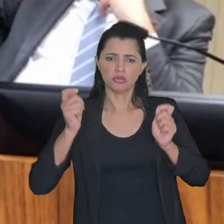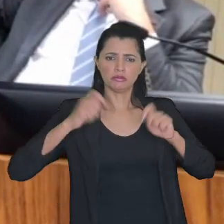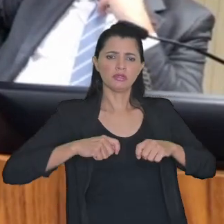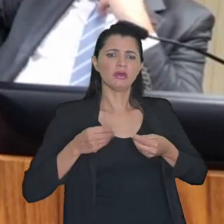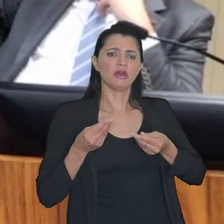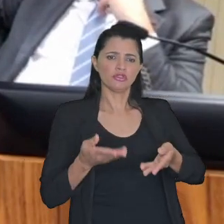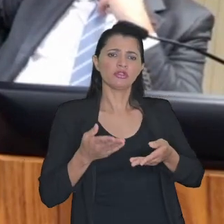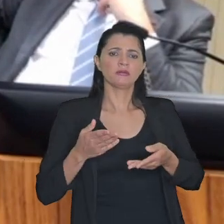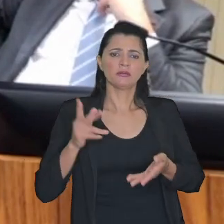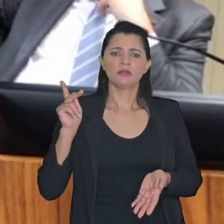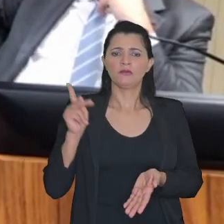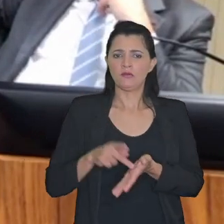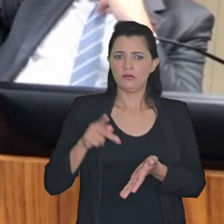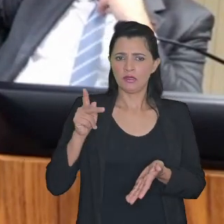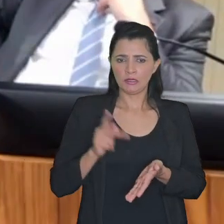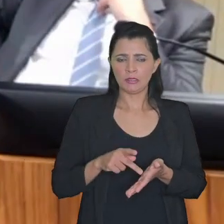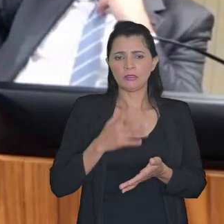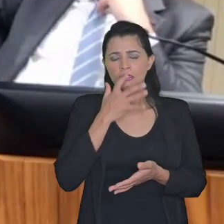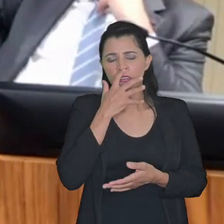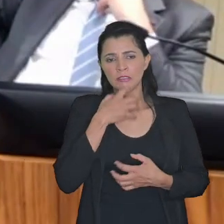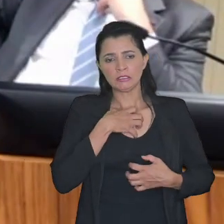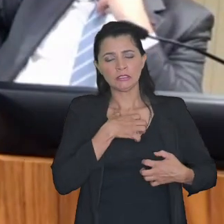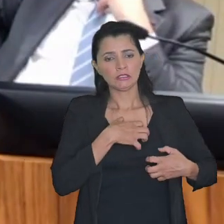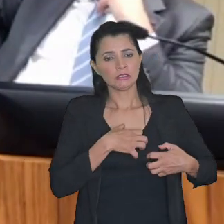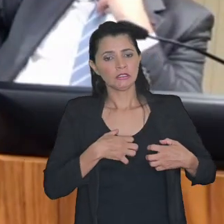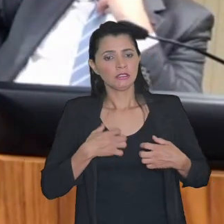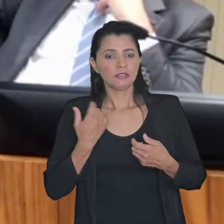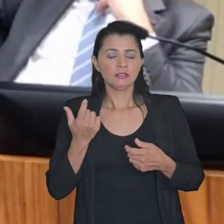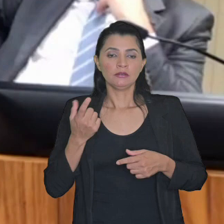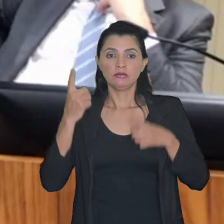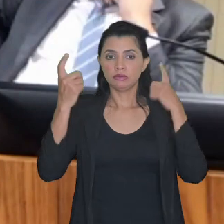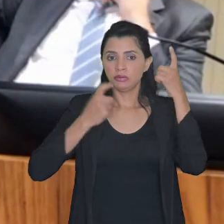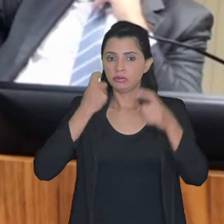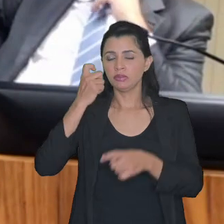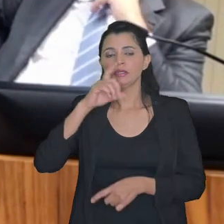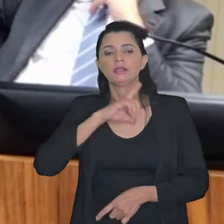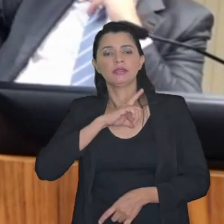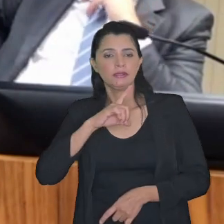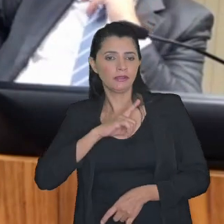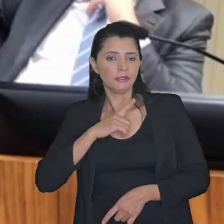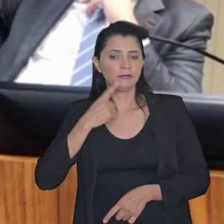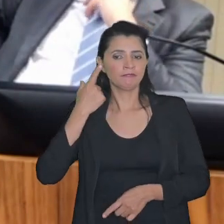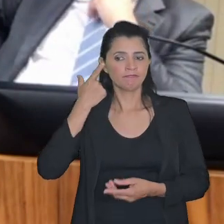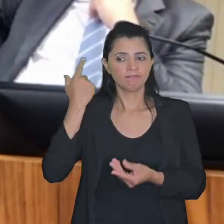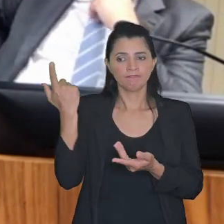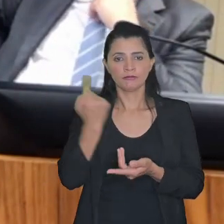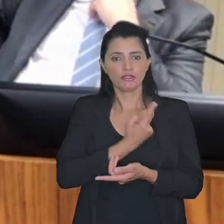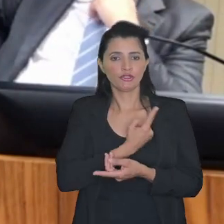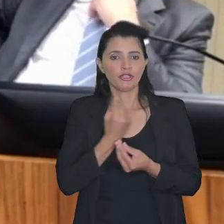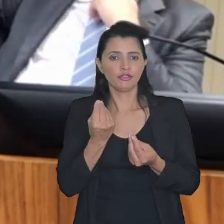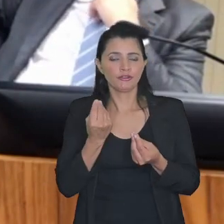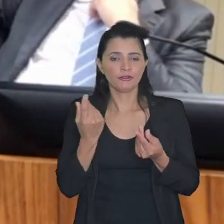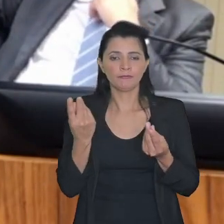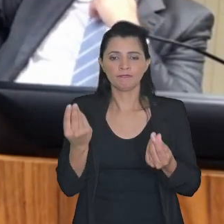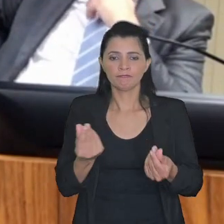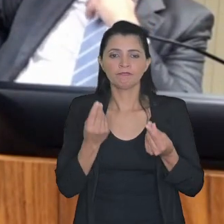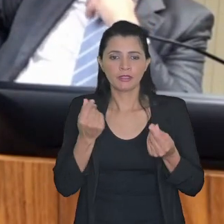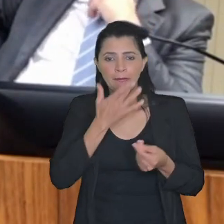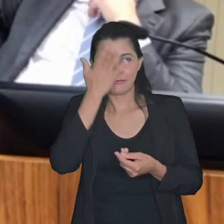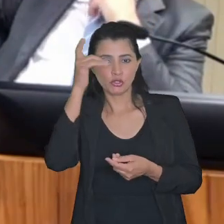essa verdadeira angústia que passa pela cabeça dos